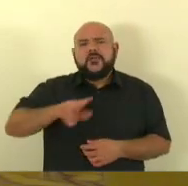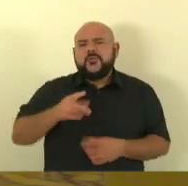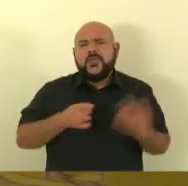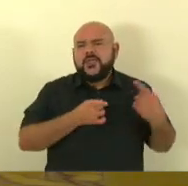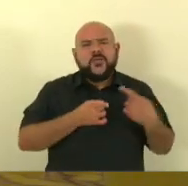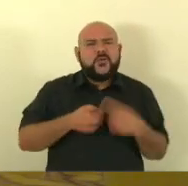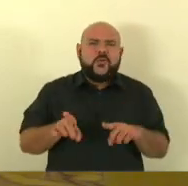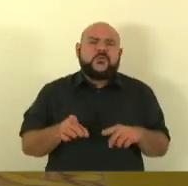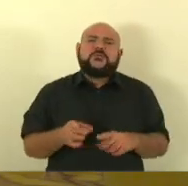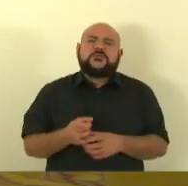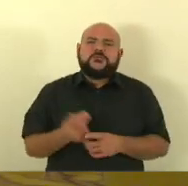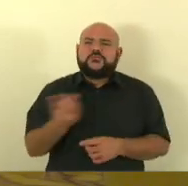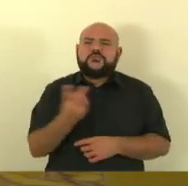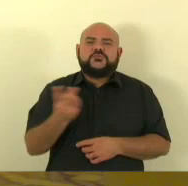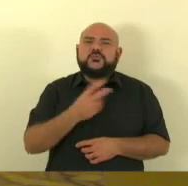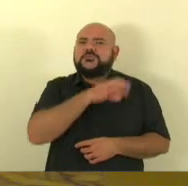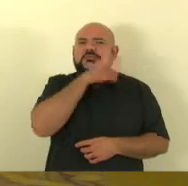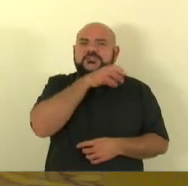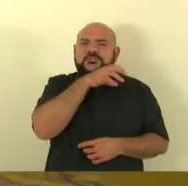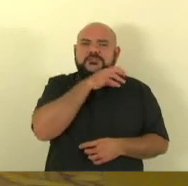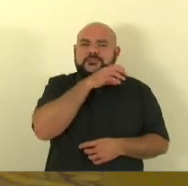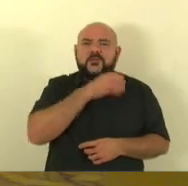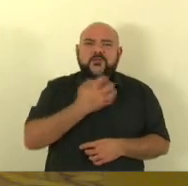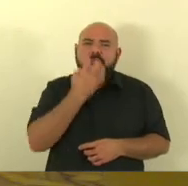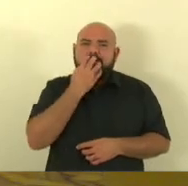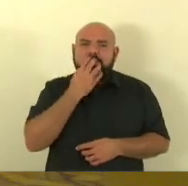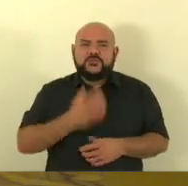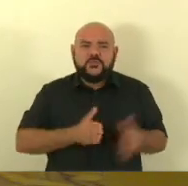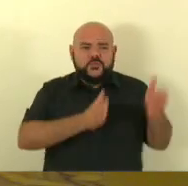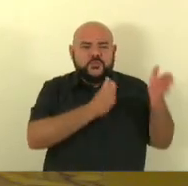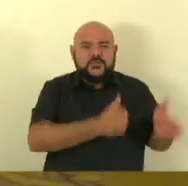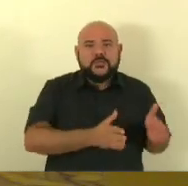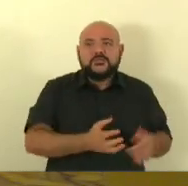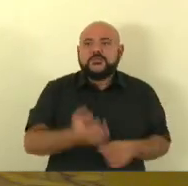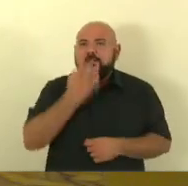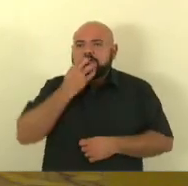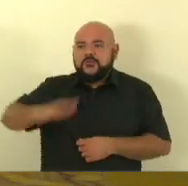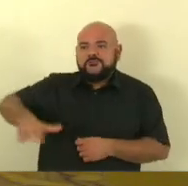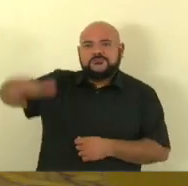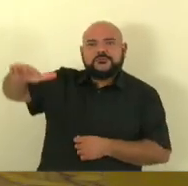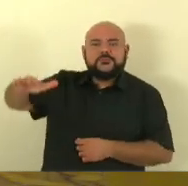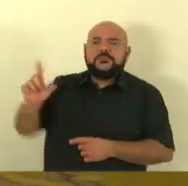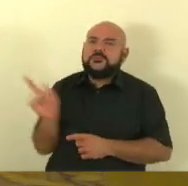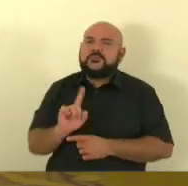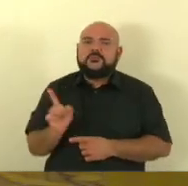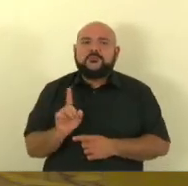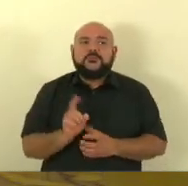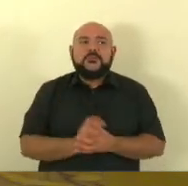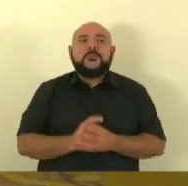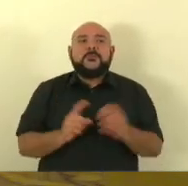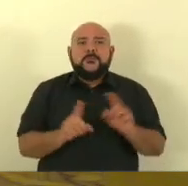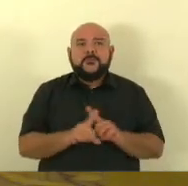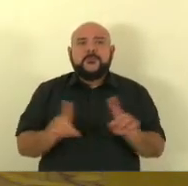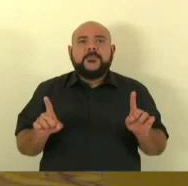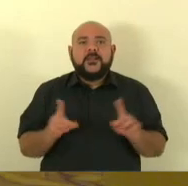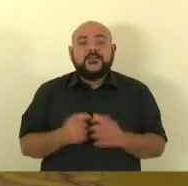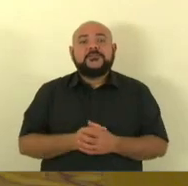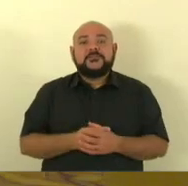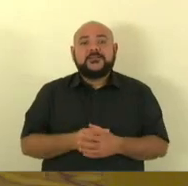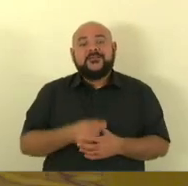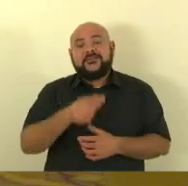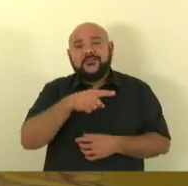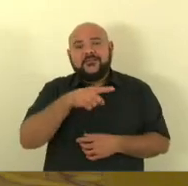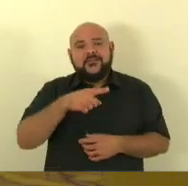dois animais irracionais é a posição deles de ataque de guarda de